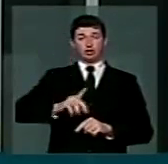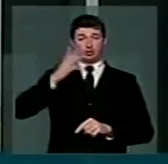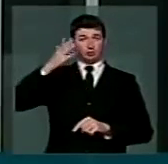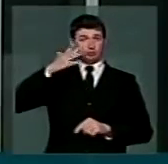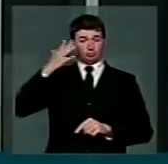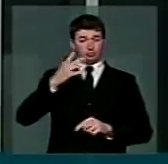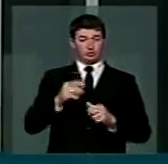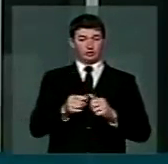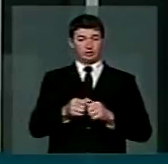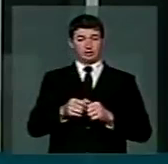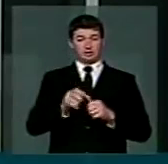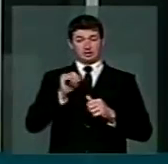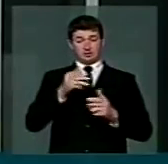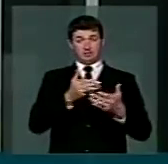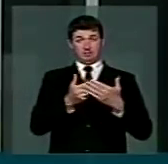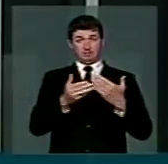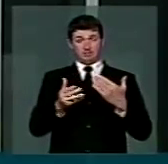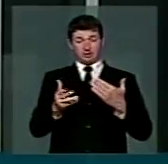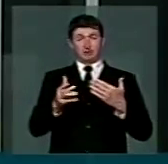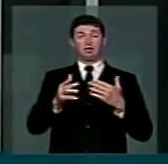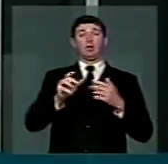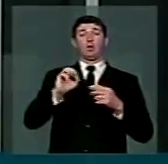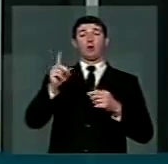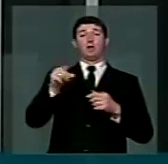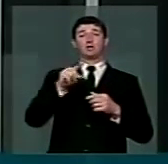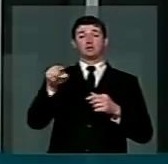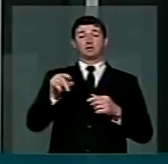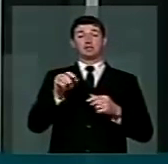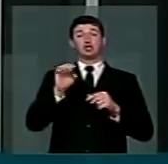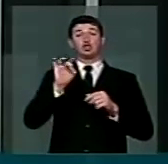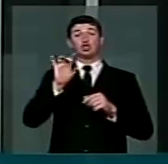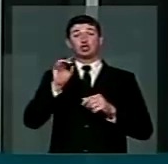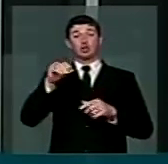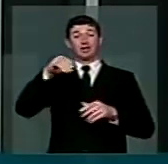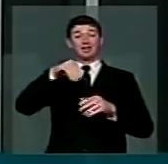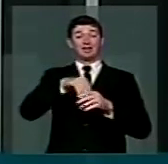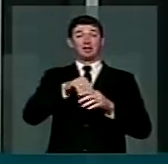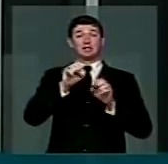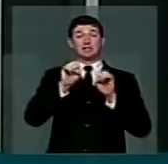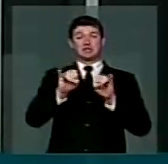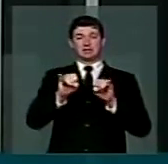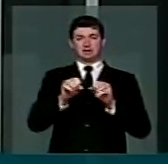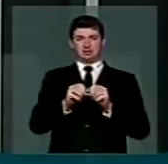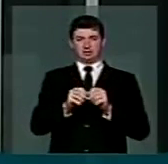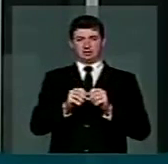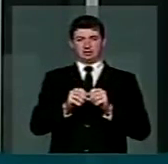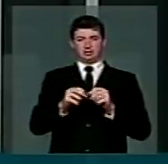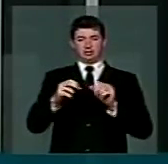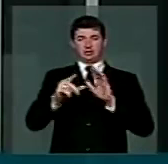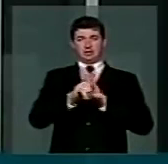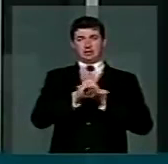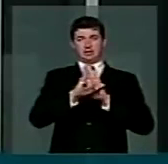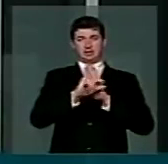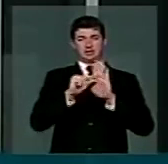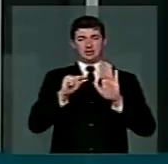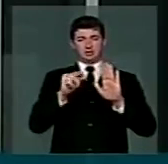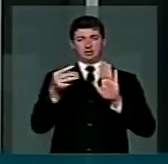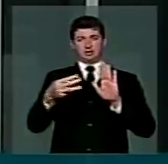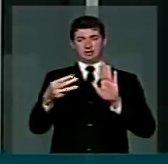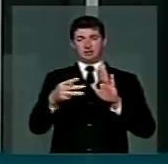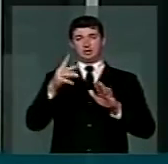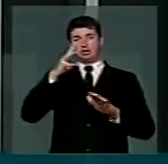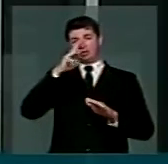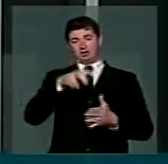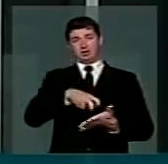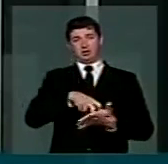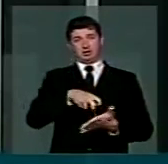cuja perda ou suspensão só se dará nos casos de, inciso terceiro, condenação